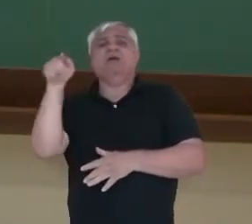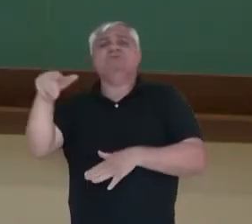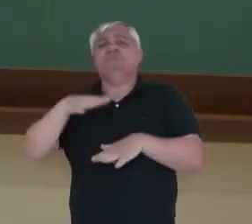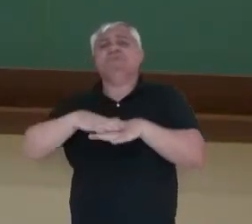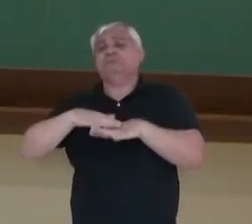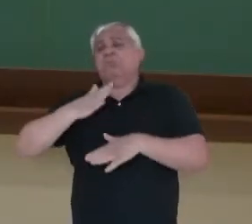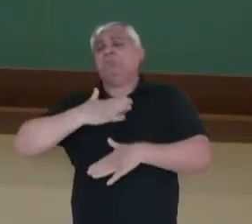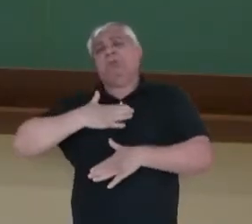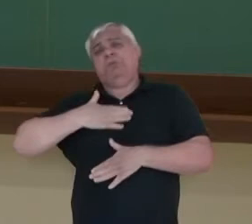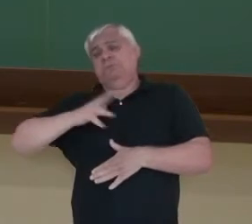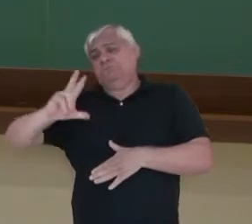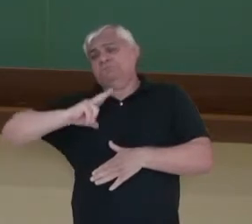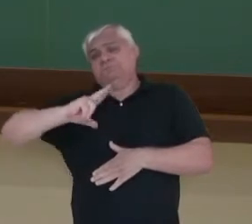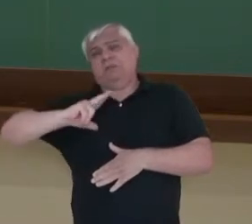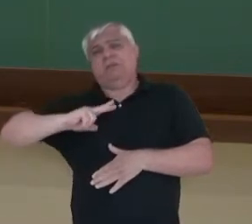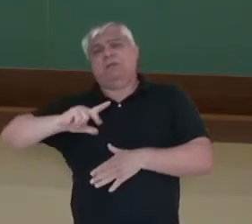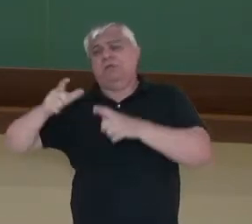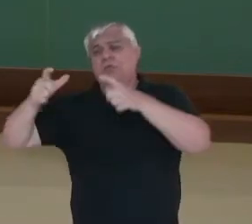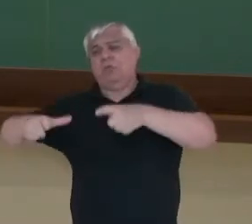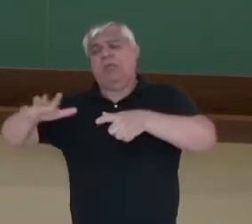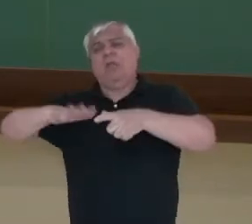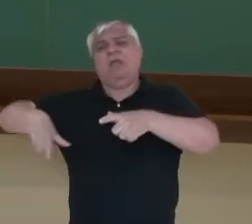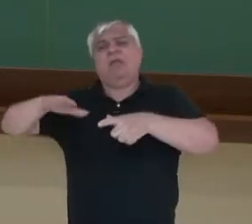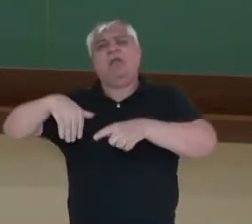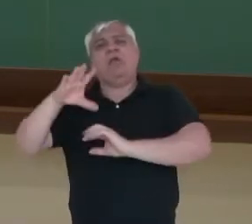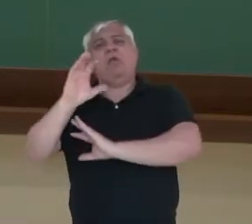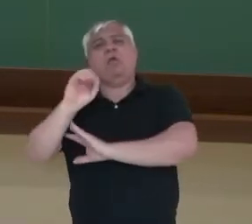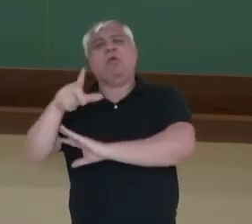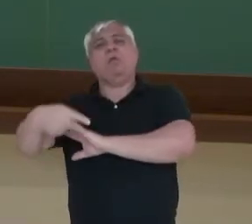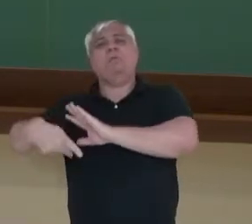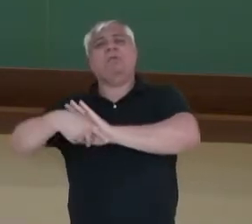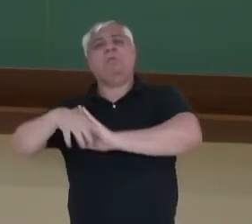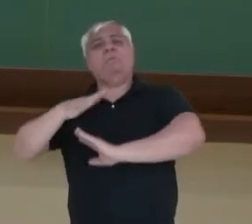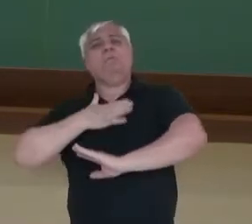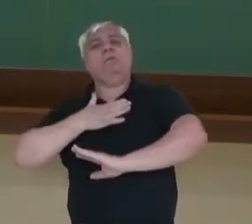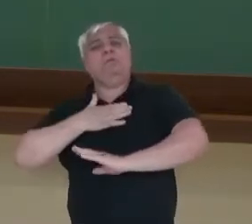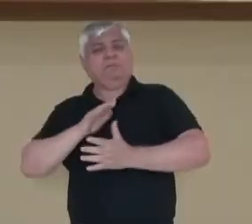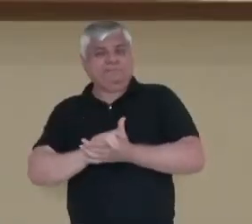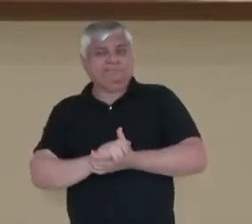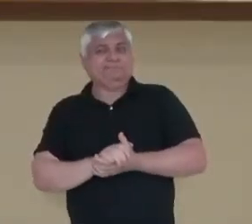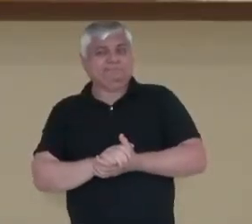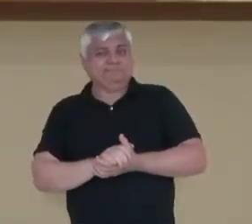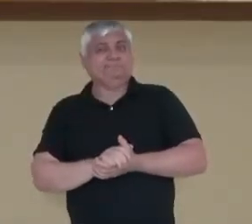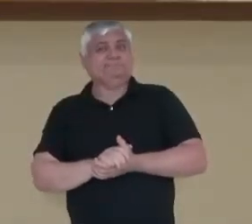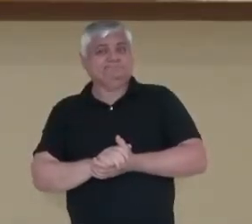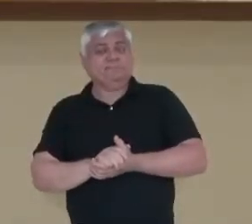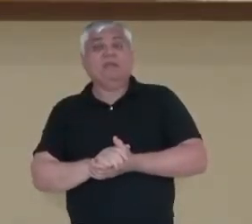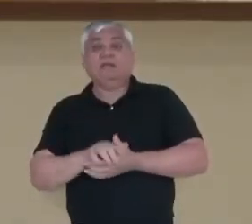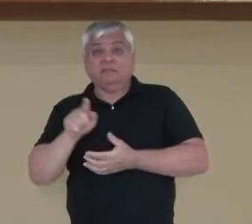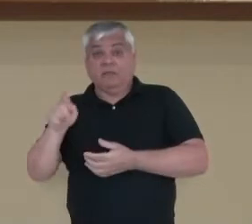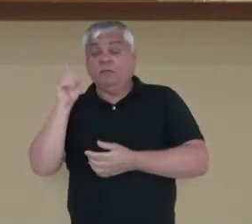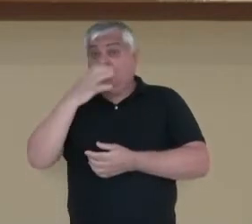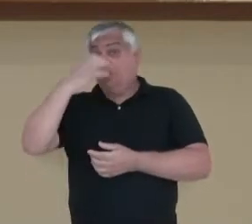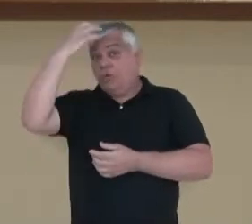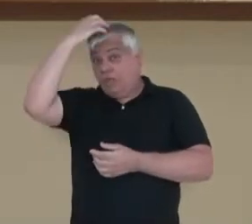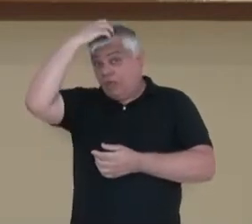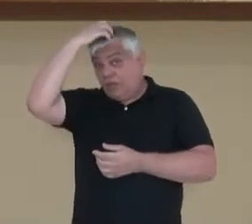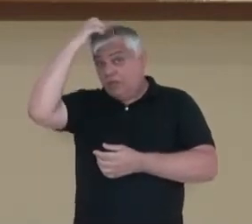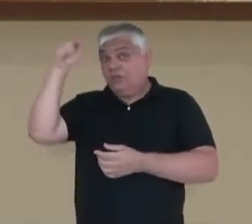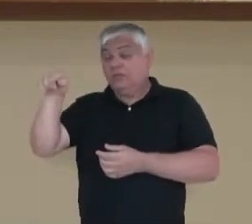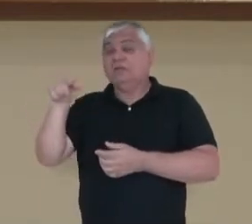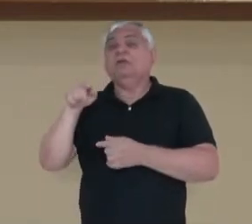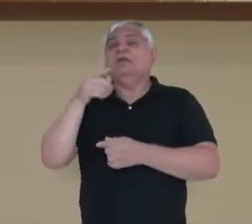era, estando na África, sendo propriedade dele. Inclusive, o rei Leopoldo II,